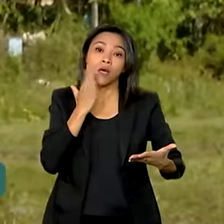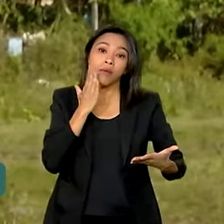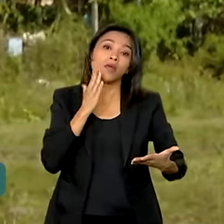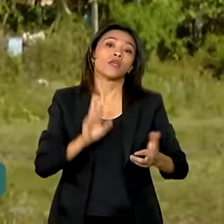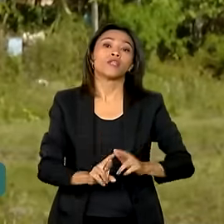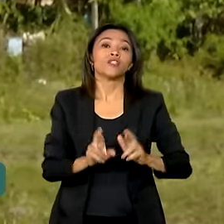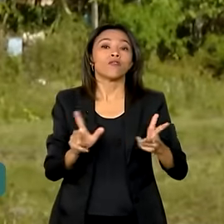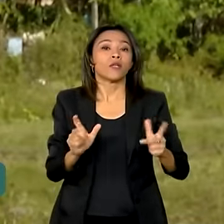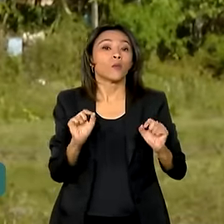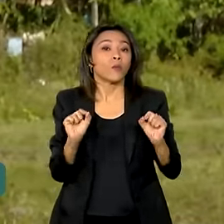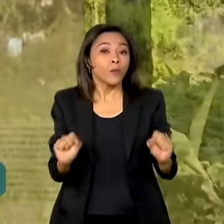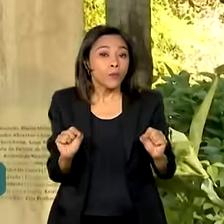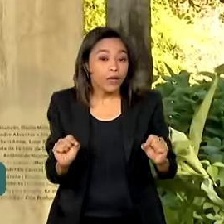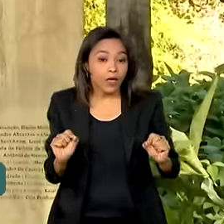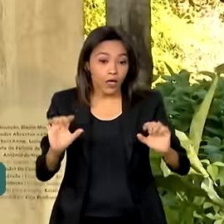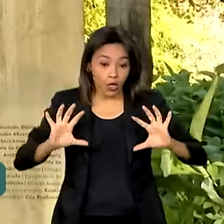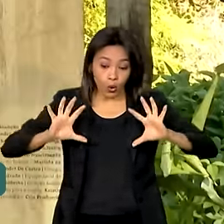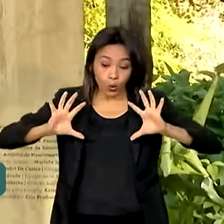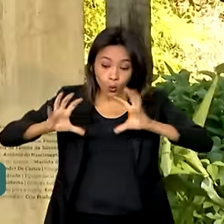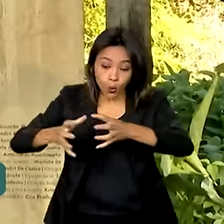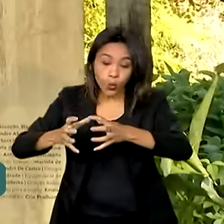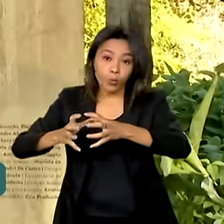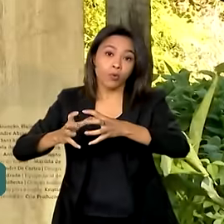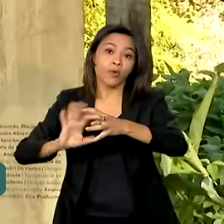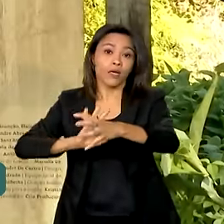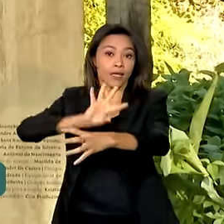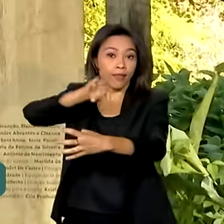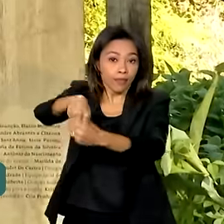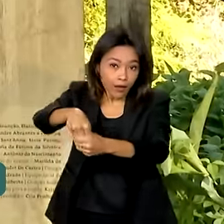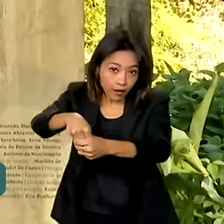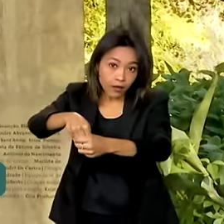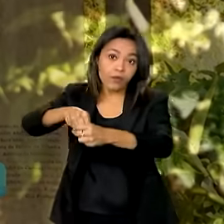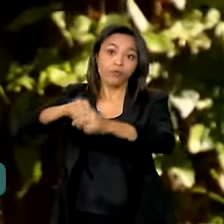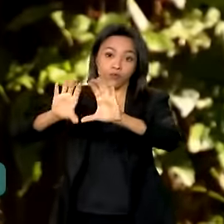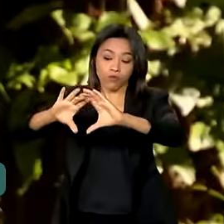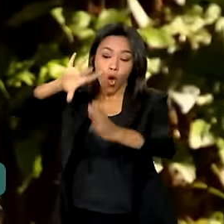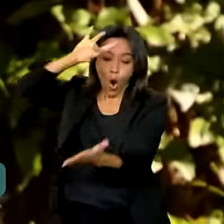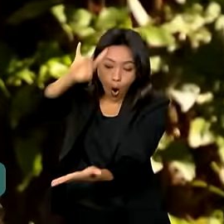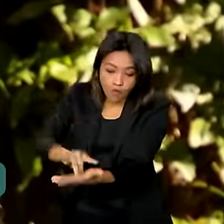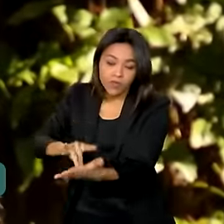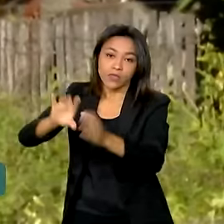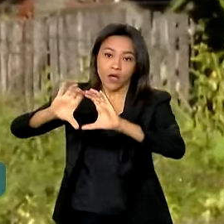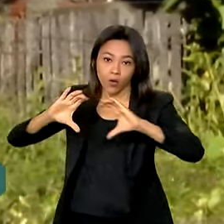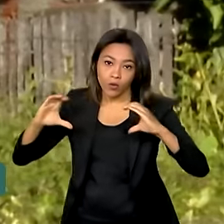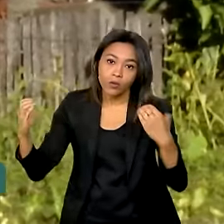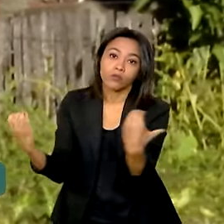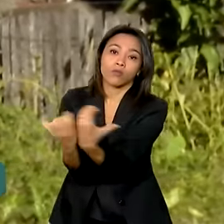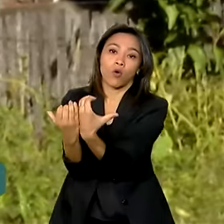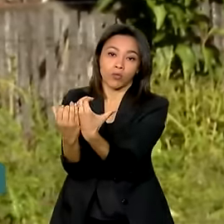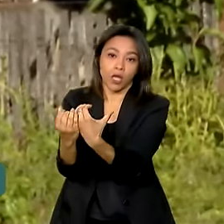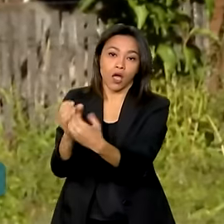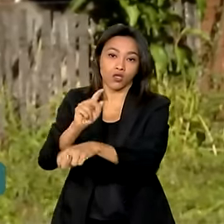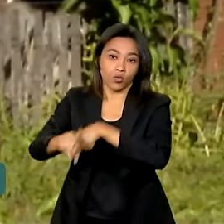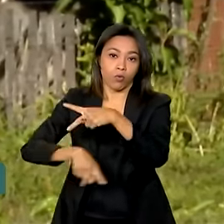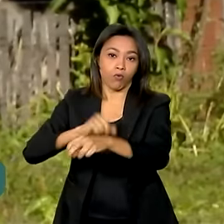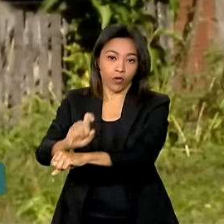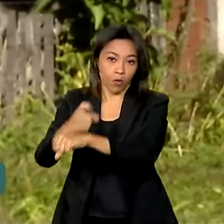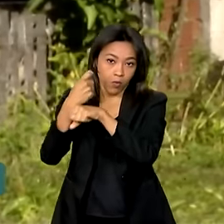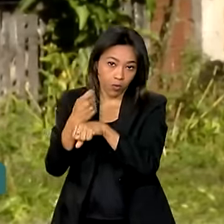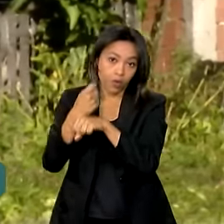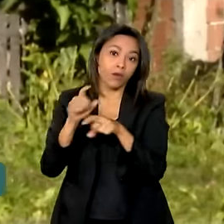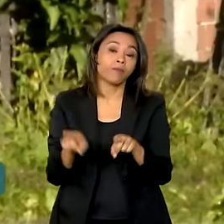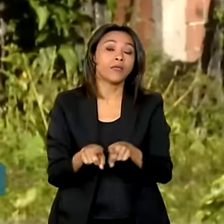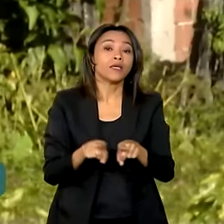as localidades que se encontram dentro e fora dos territórios oficialmente delimitados e entregamos um produto em